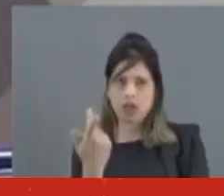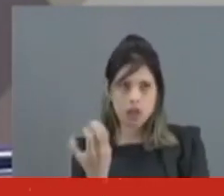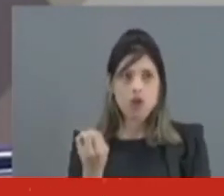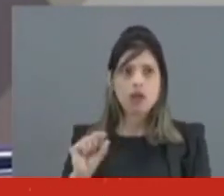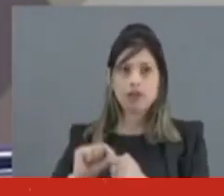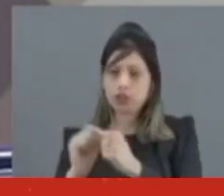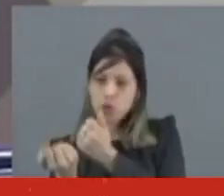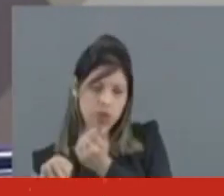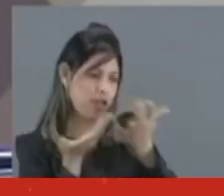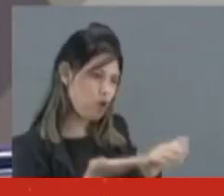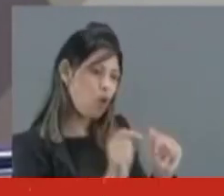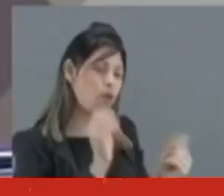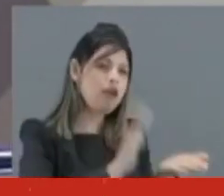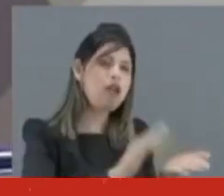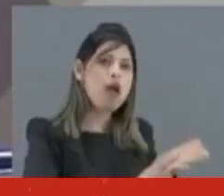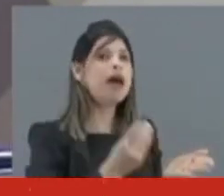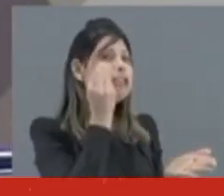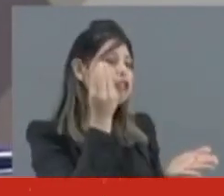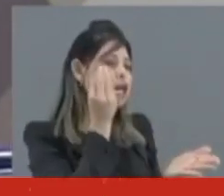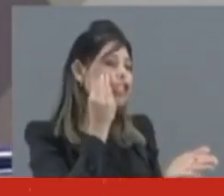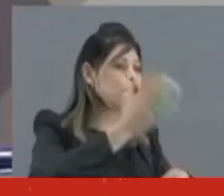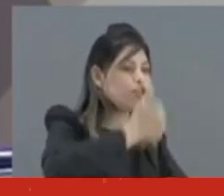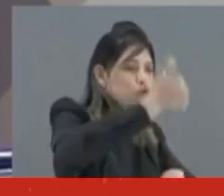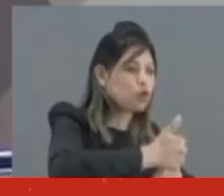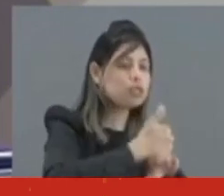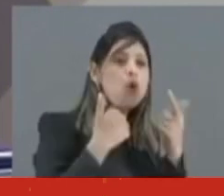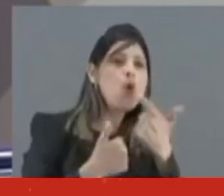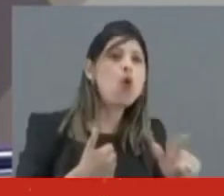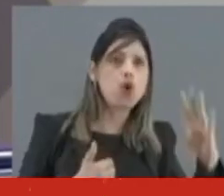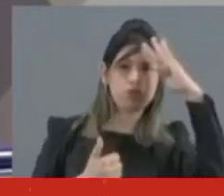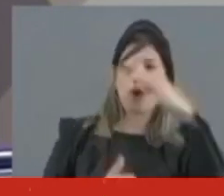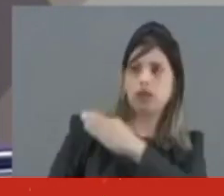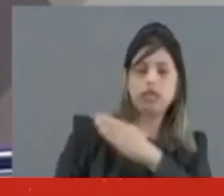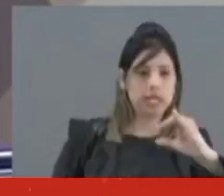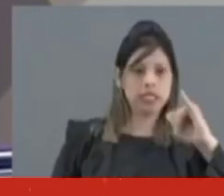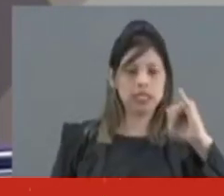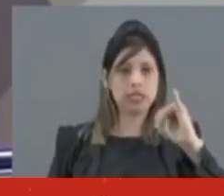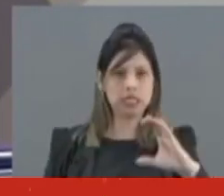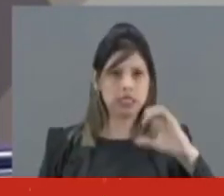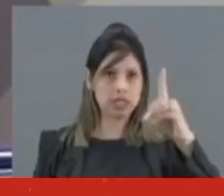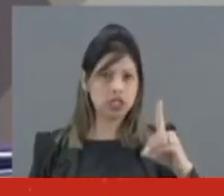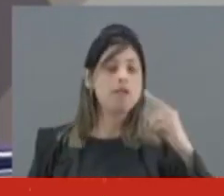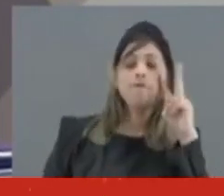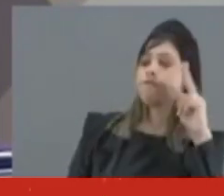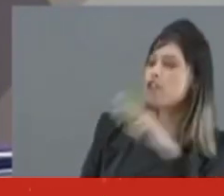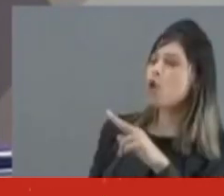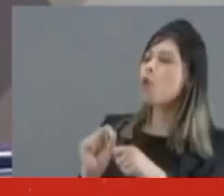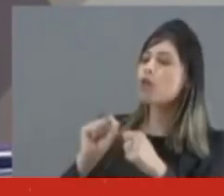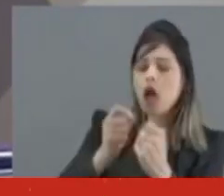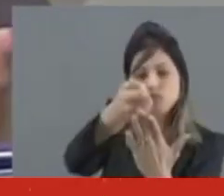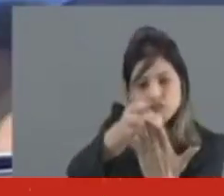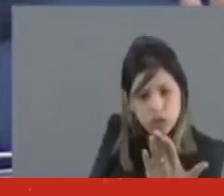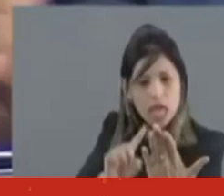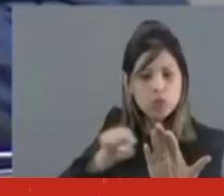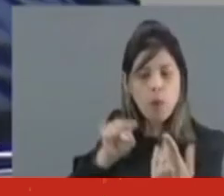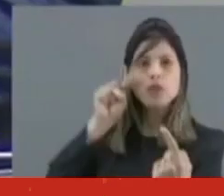Bolsonaro uma minuta de golpe, fato que teria sido presenciado por Mauro Cid, então ajudante de todas as ordens de Bolsonaro. Esses achados foram